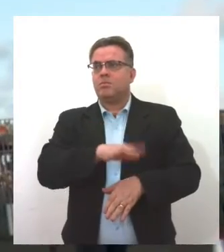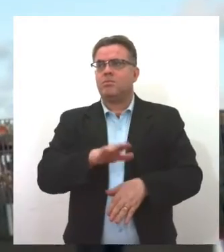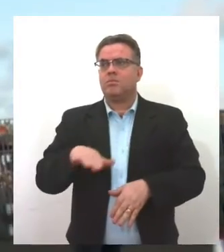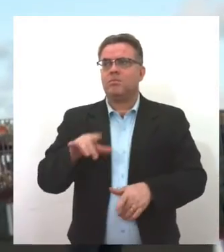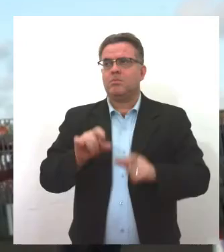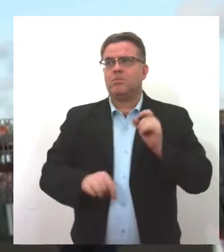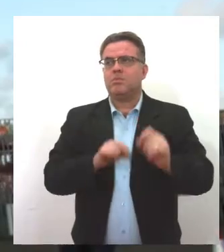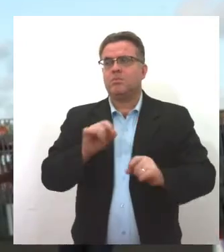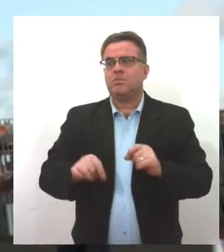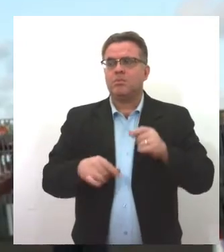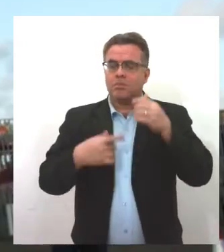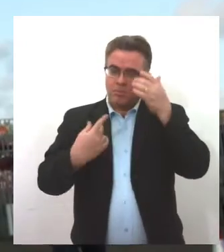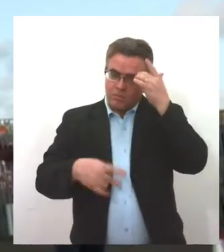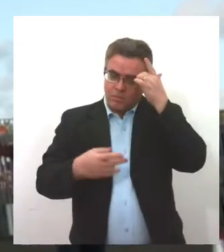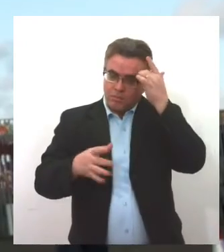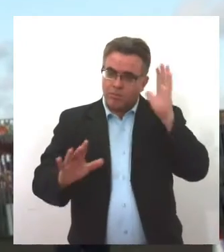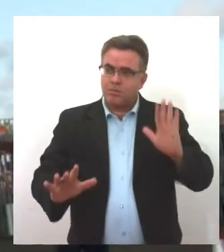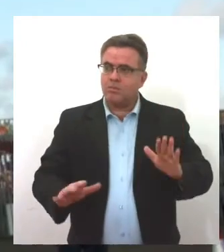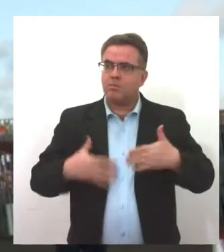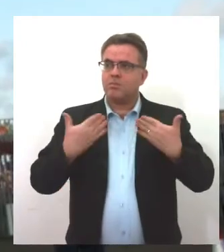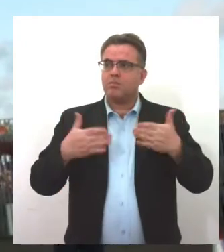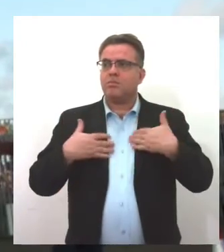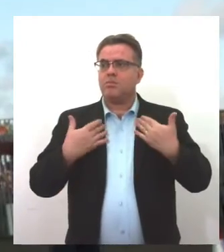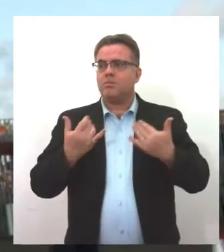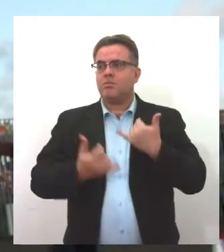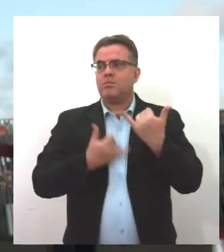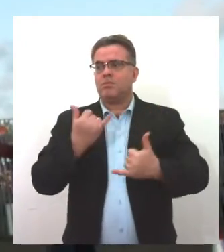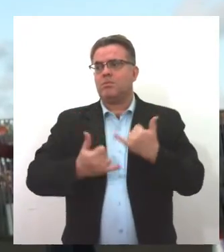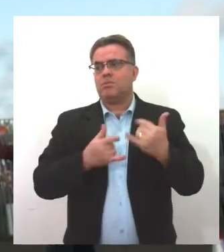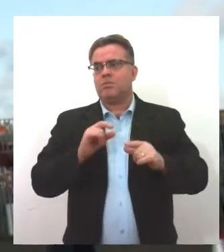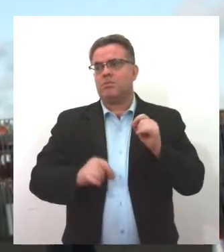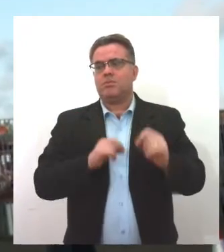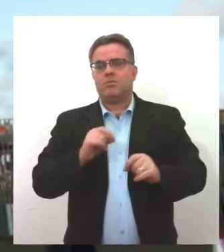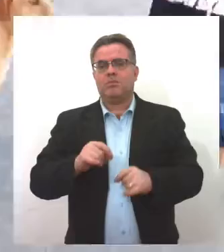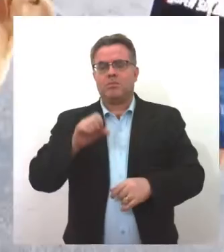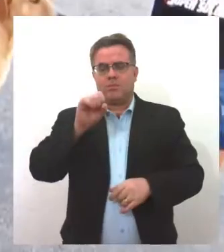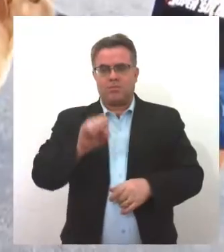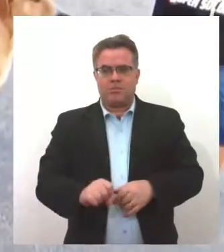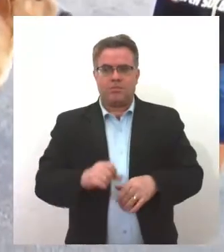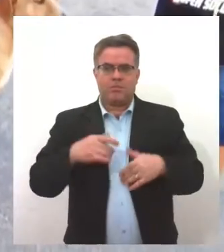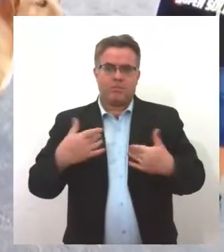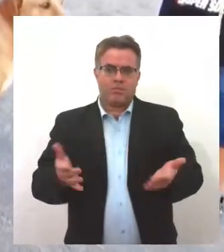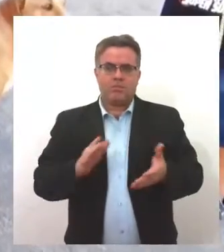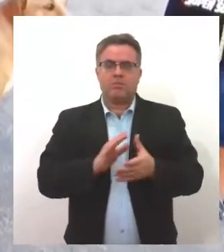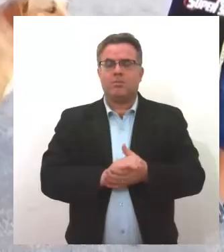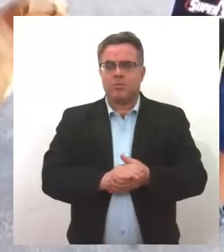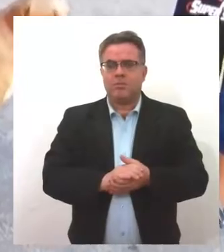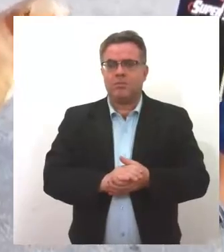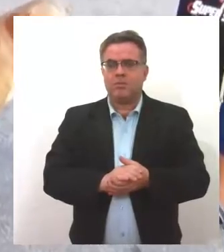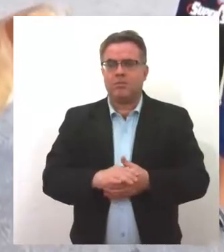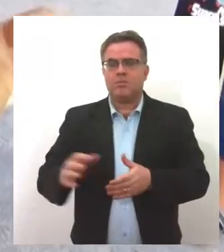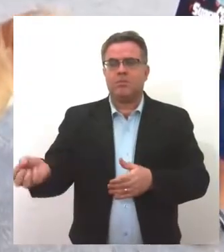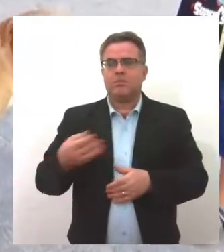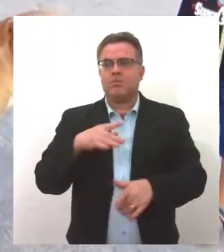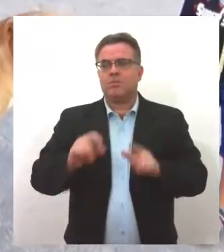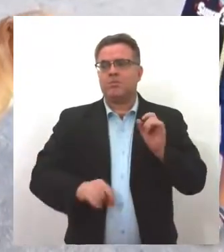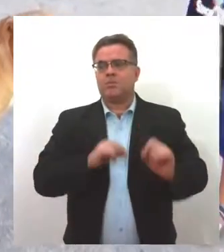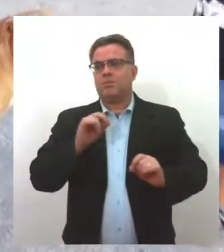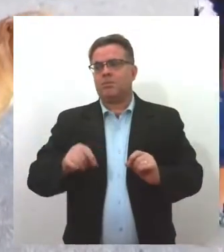um parque de diversão instalado na zona sul de Aracaju. E não faltou quem tivesse